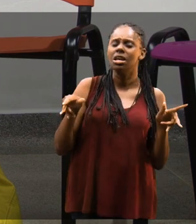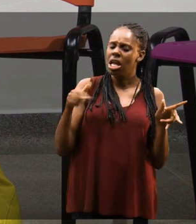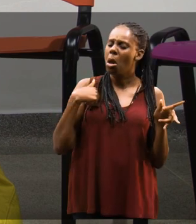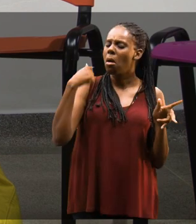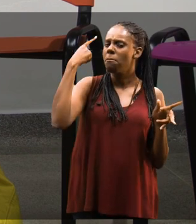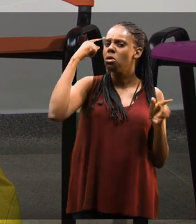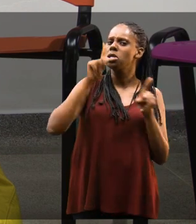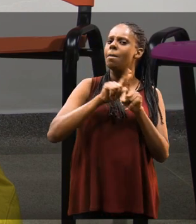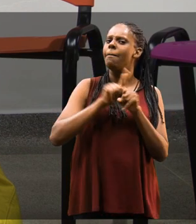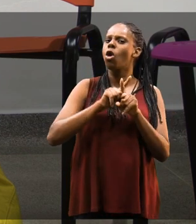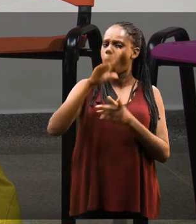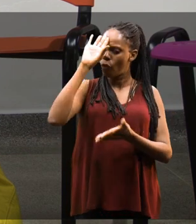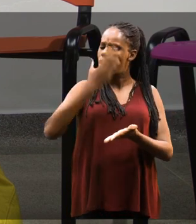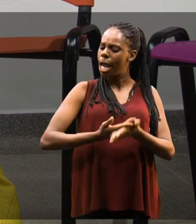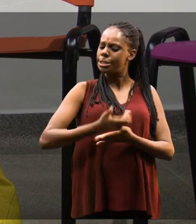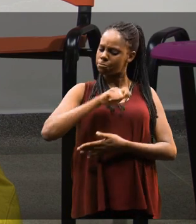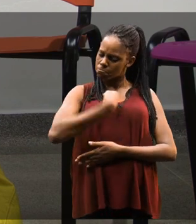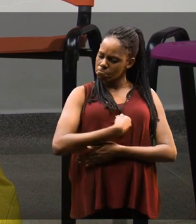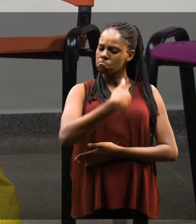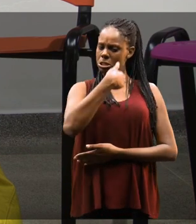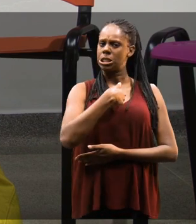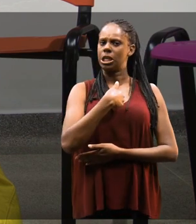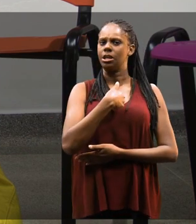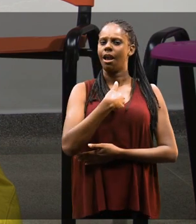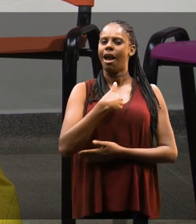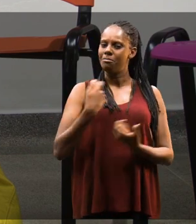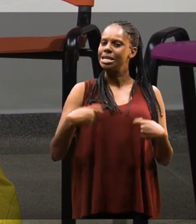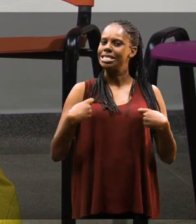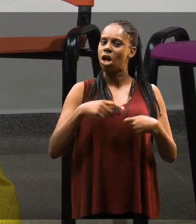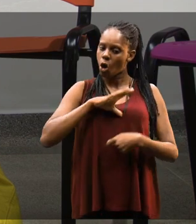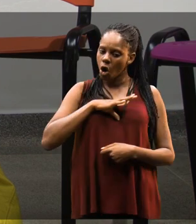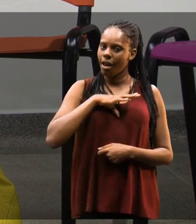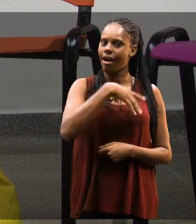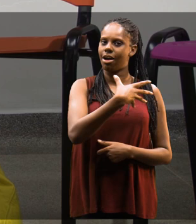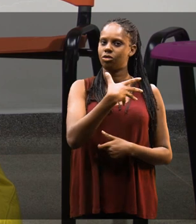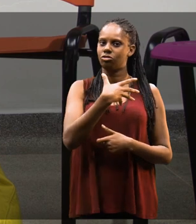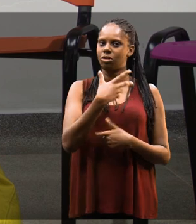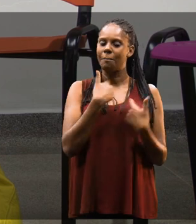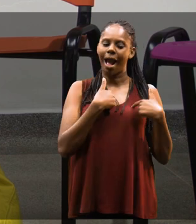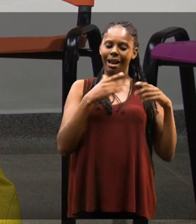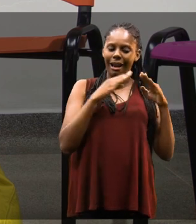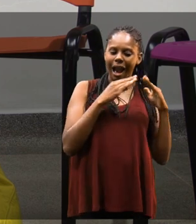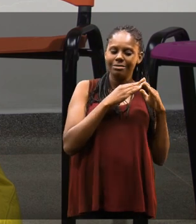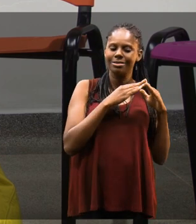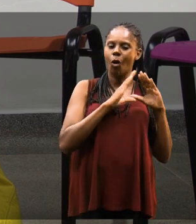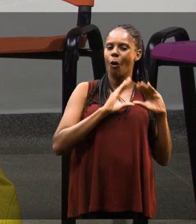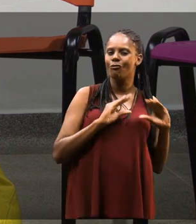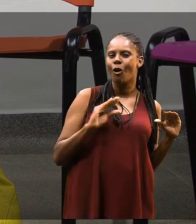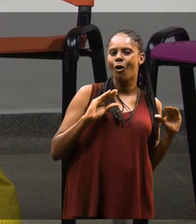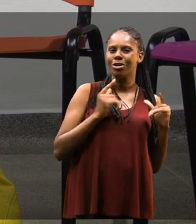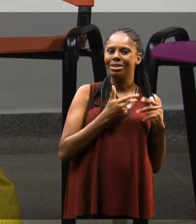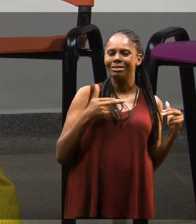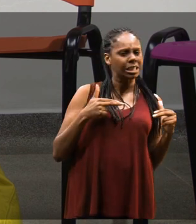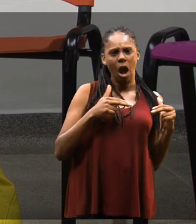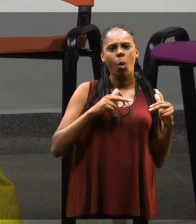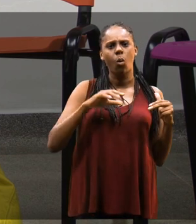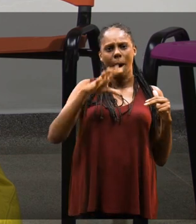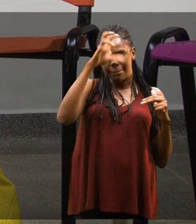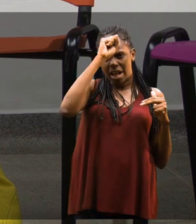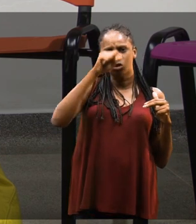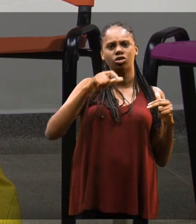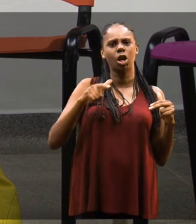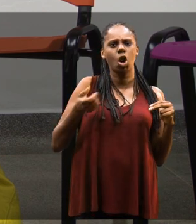E eu diria até um pouco de autoconfiança, porque é necessário a gente ter coragem para sair da zona de conforto e